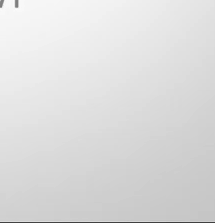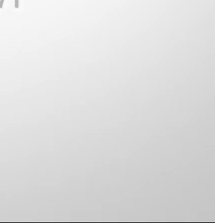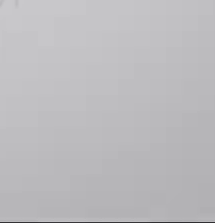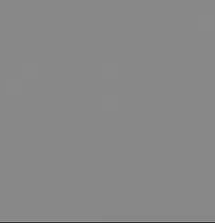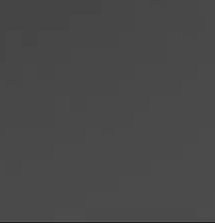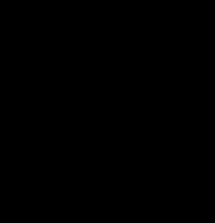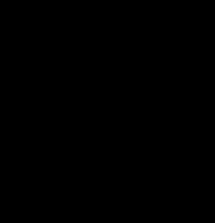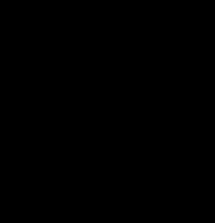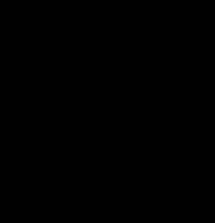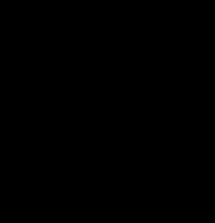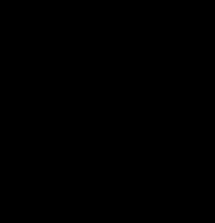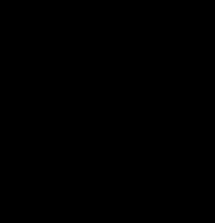aí O